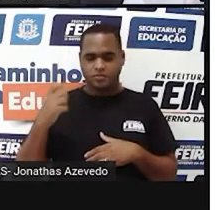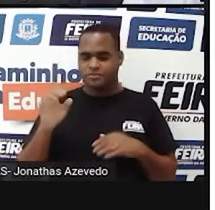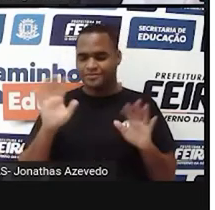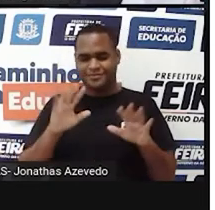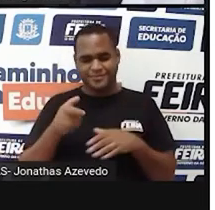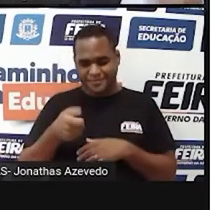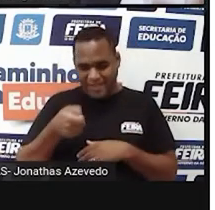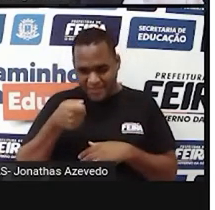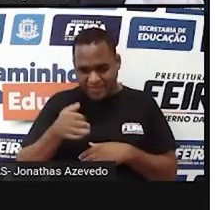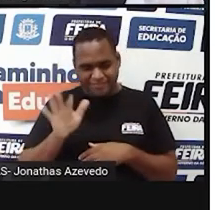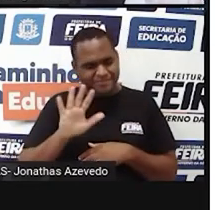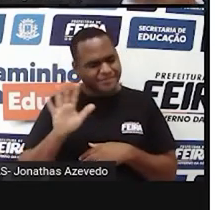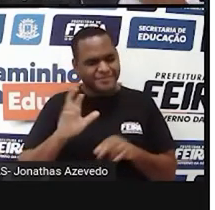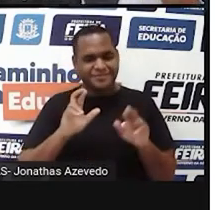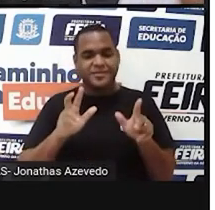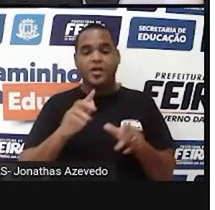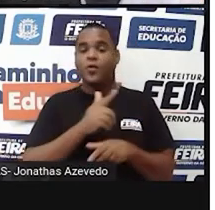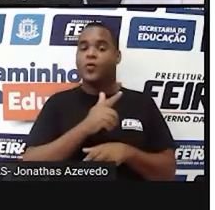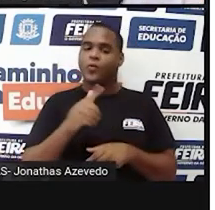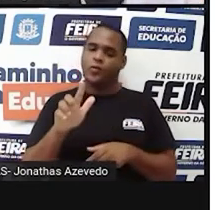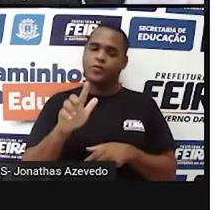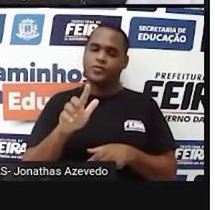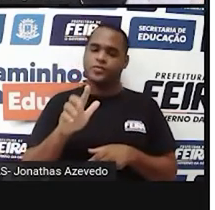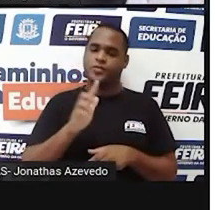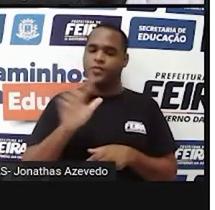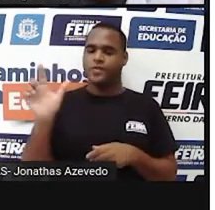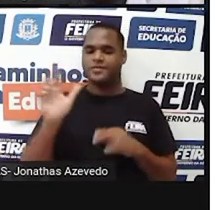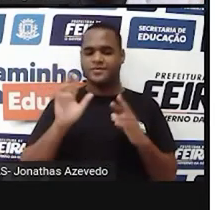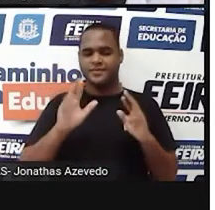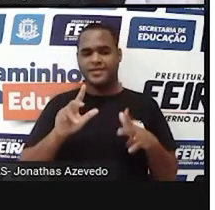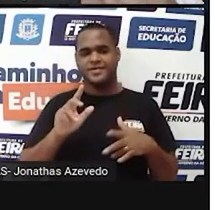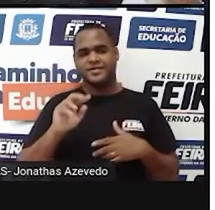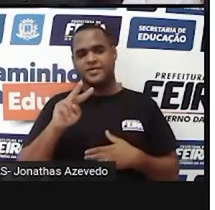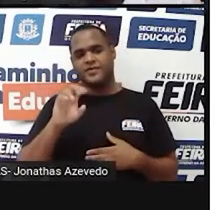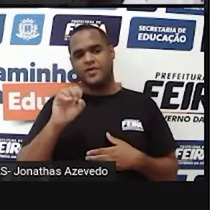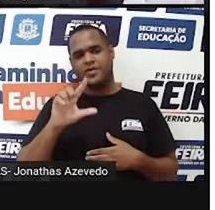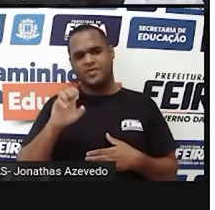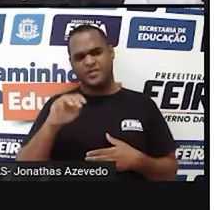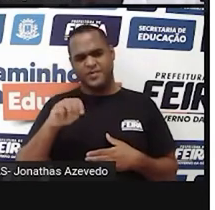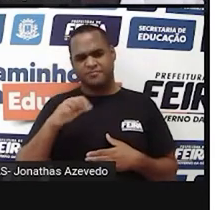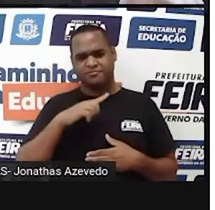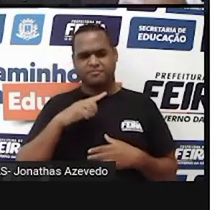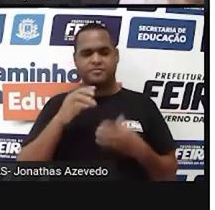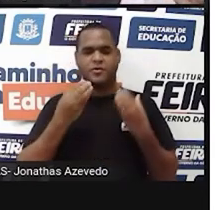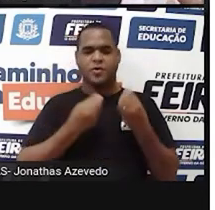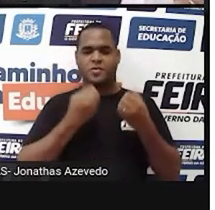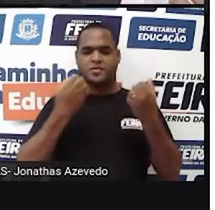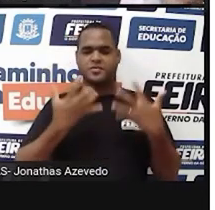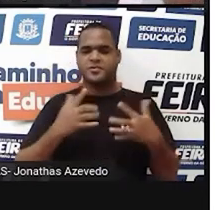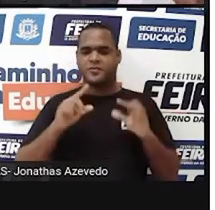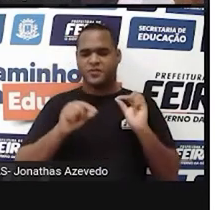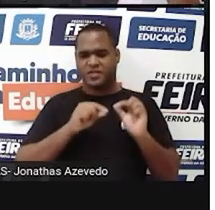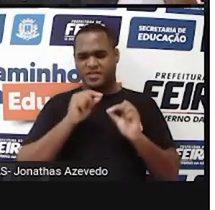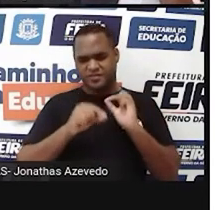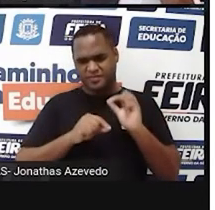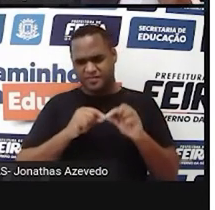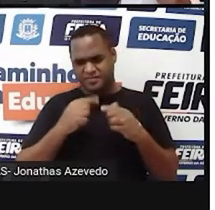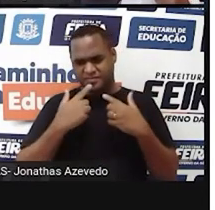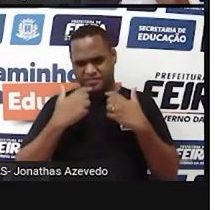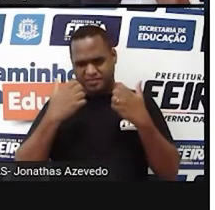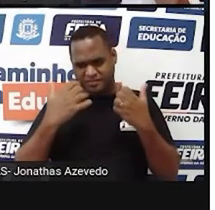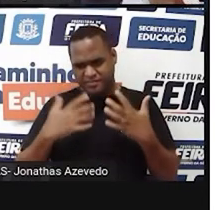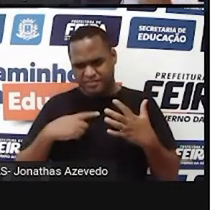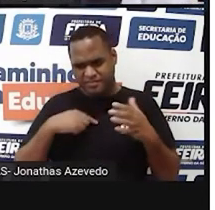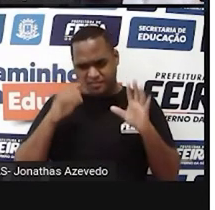certo? Esse volume é outra medida, tá? Como? Que medida é essa? Deixa eu te